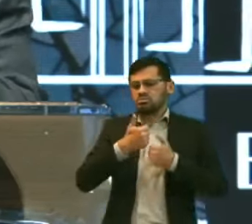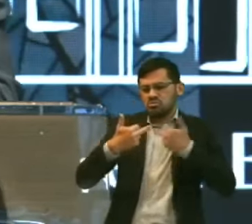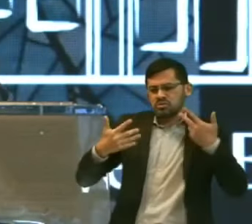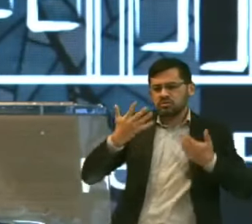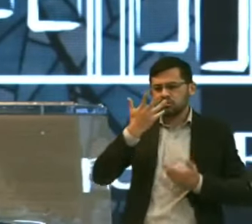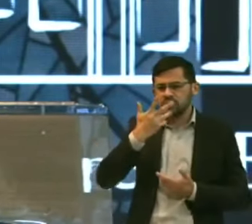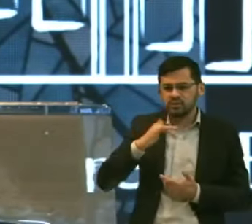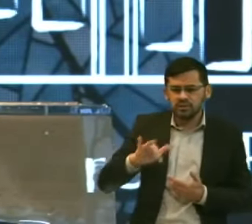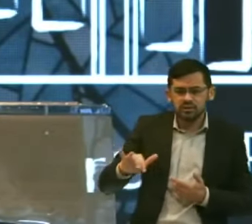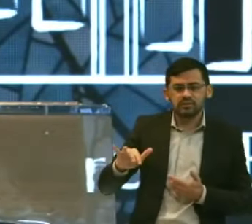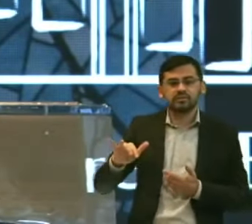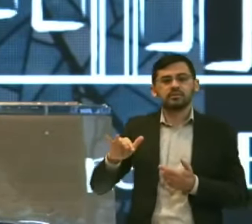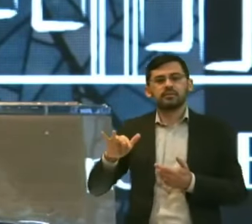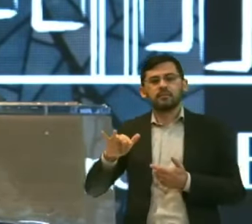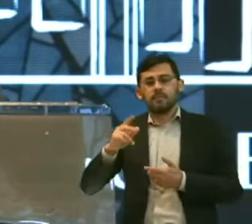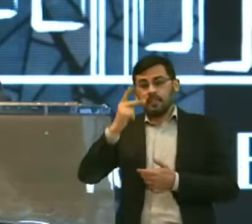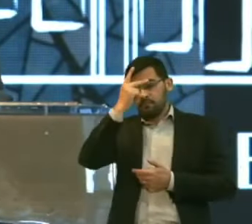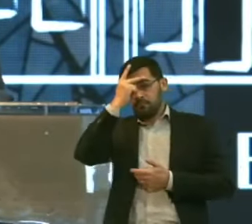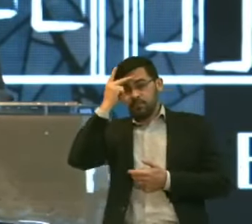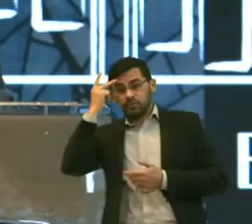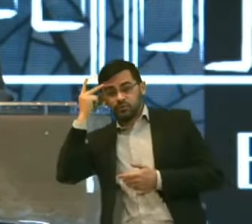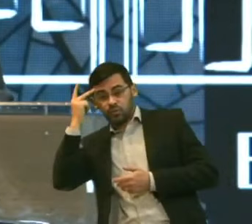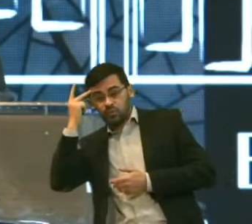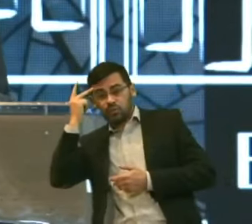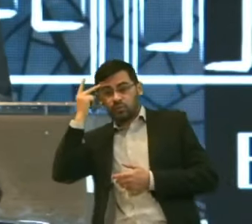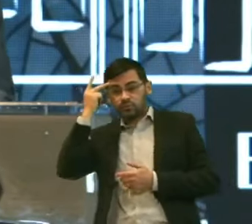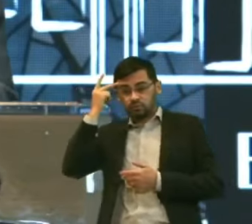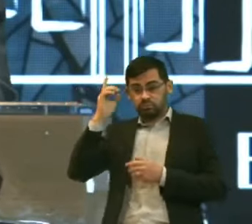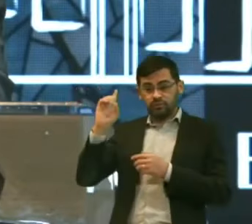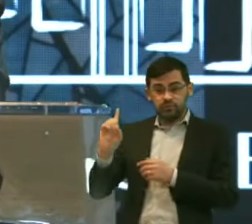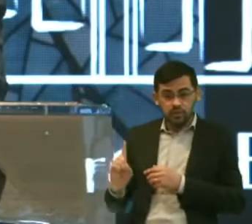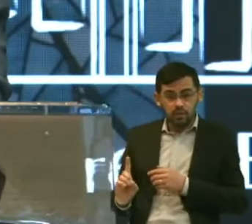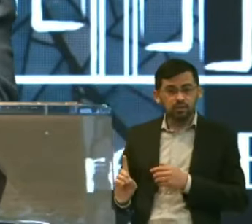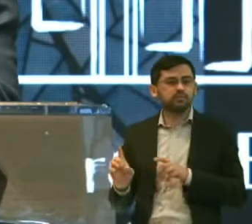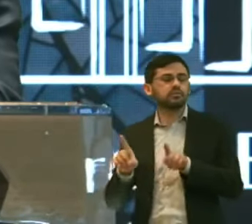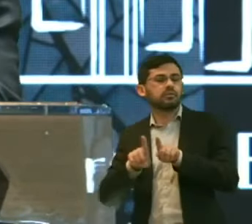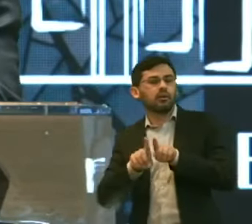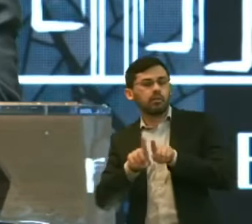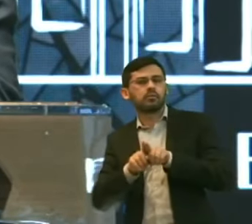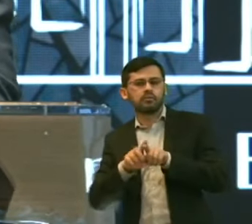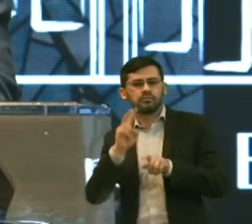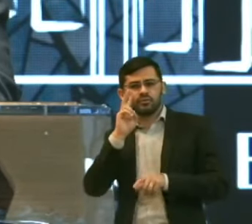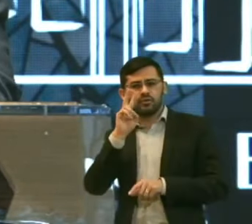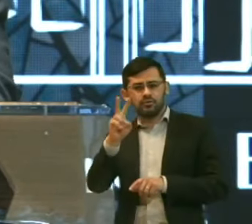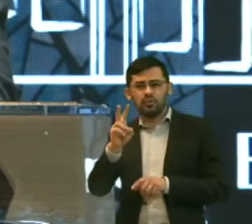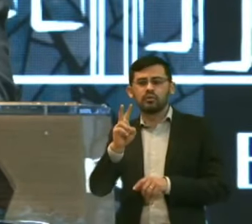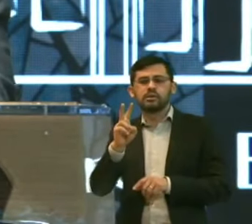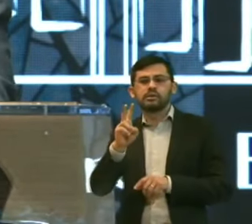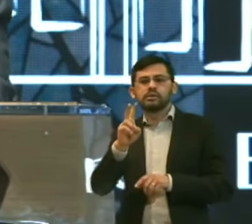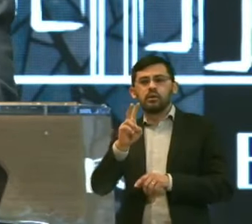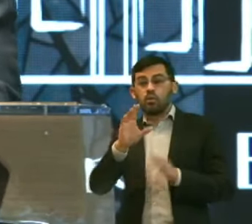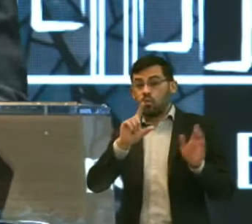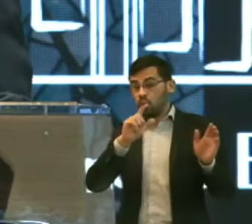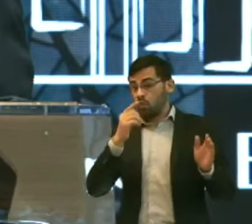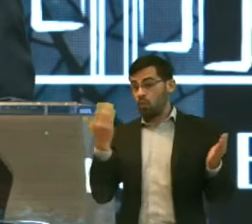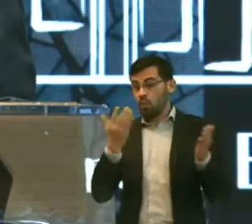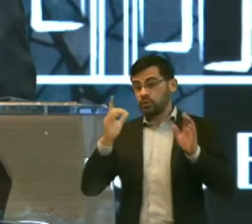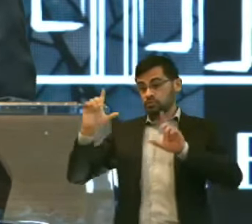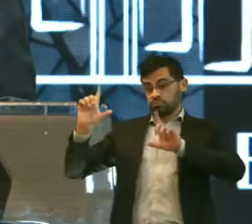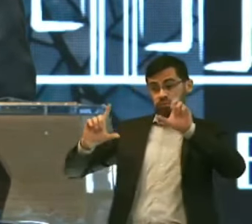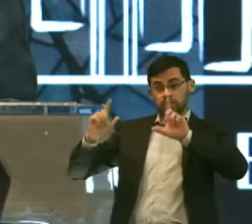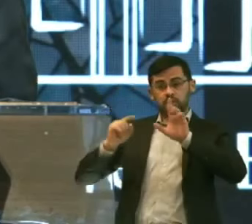crianças Com pessoas que tenham necessidades especiais Como você viu Hoje aqui